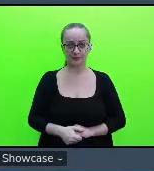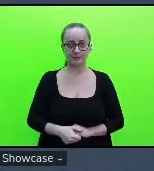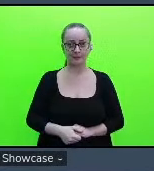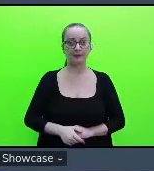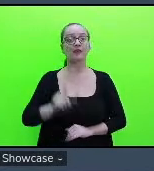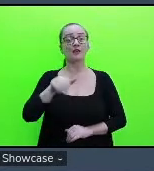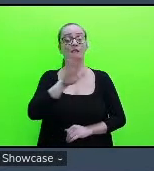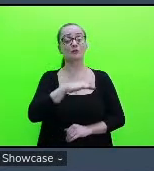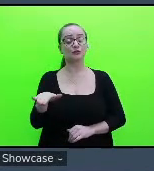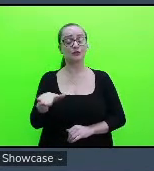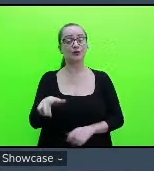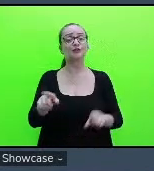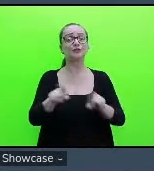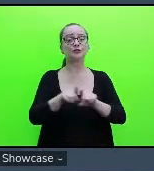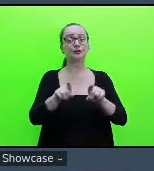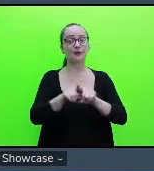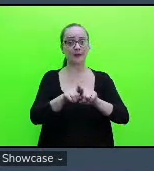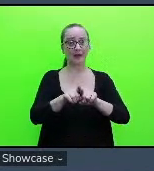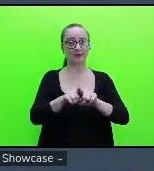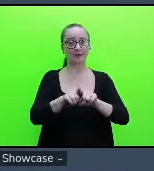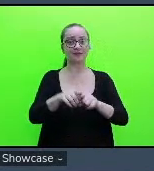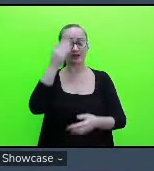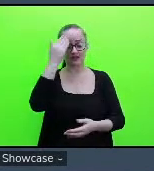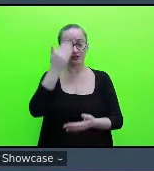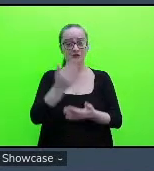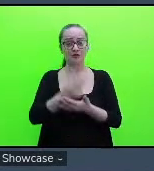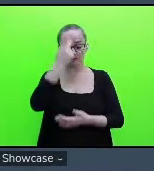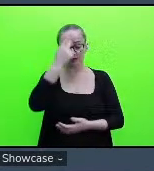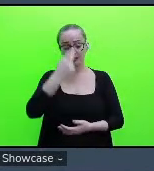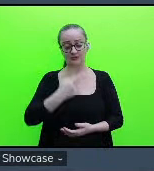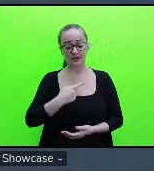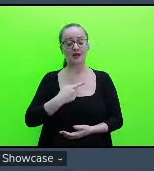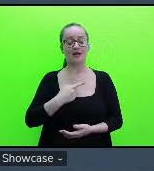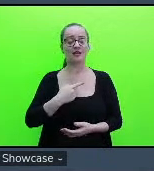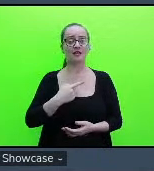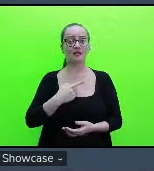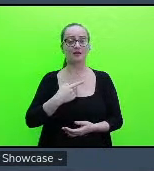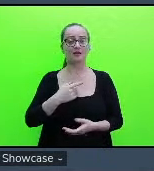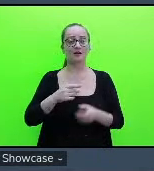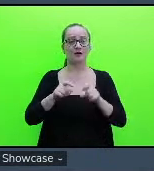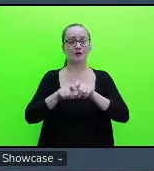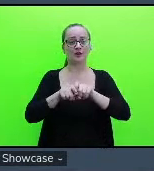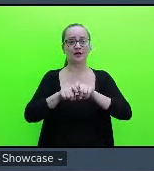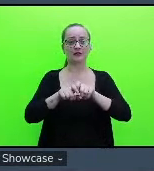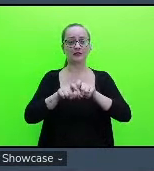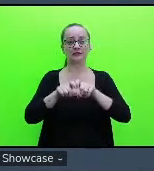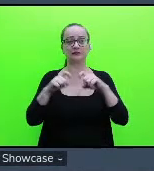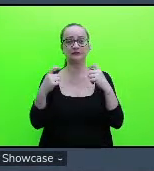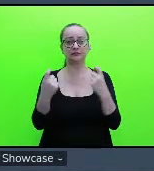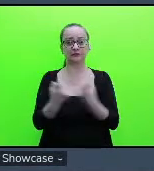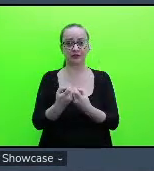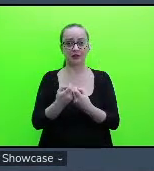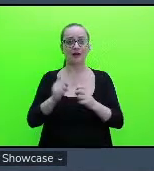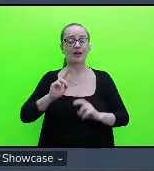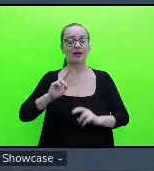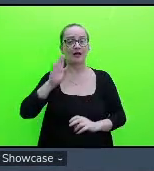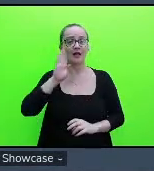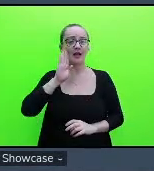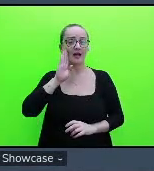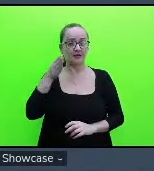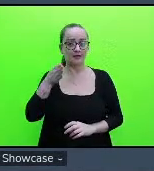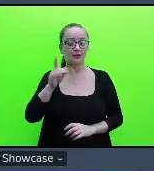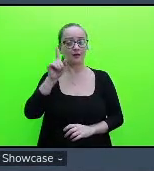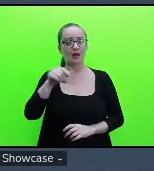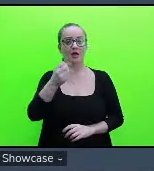estudantes também que se autodeclararam com orientação sexual heterossexual foi de